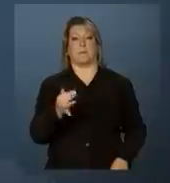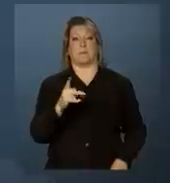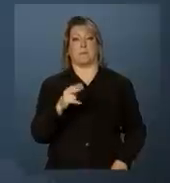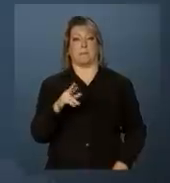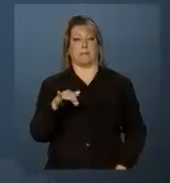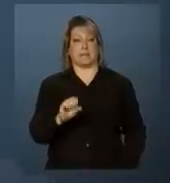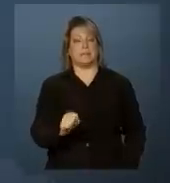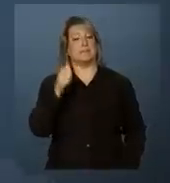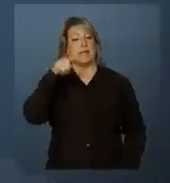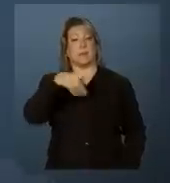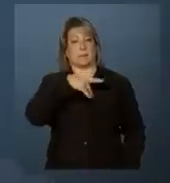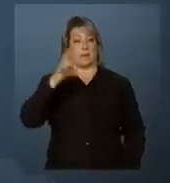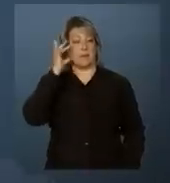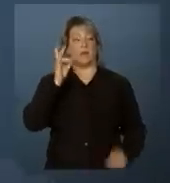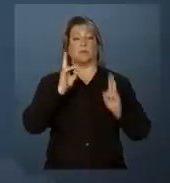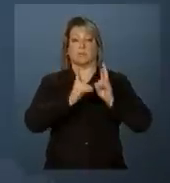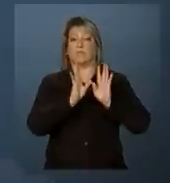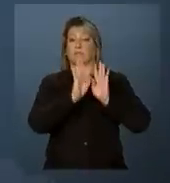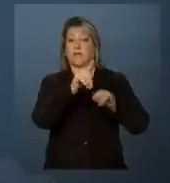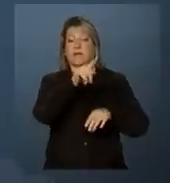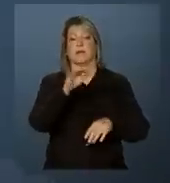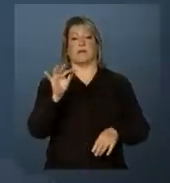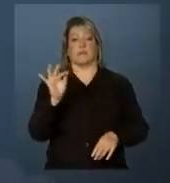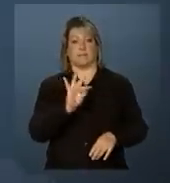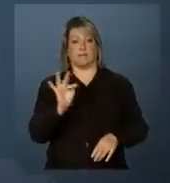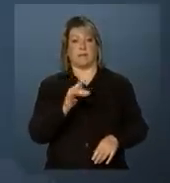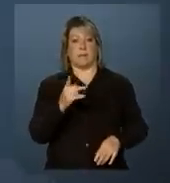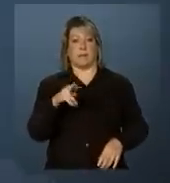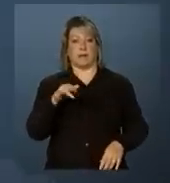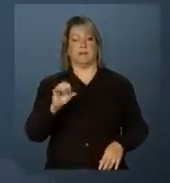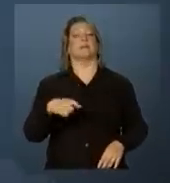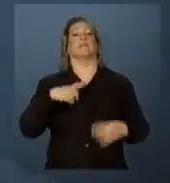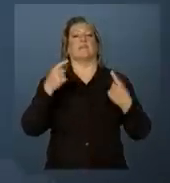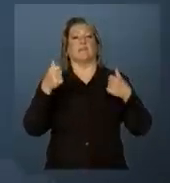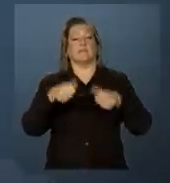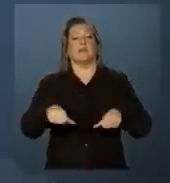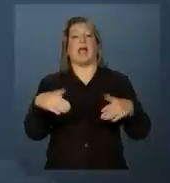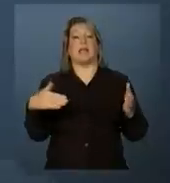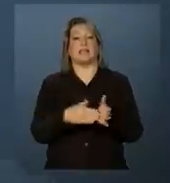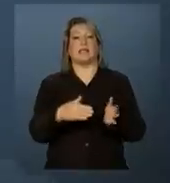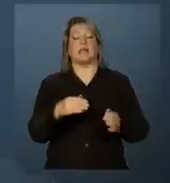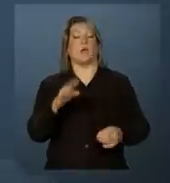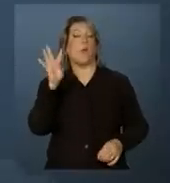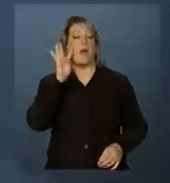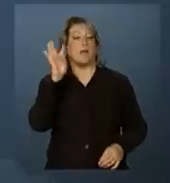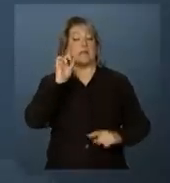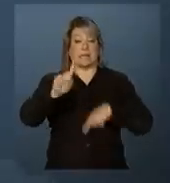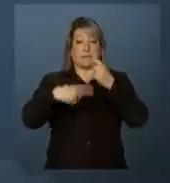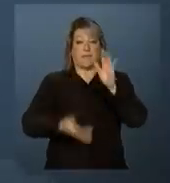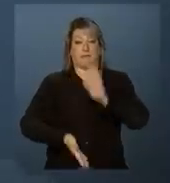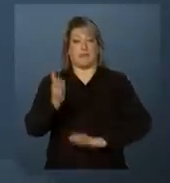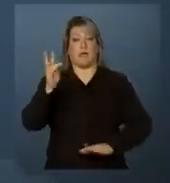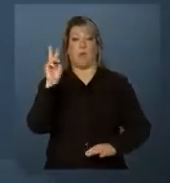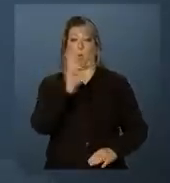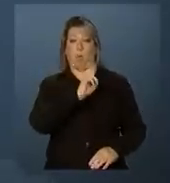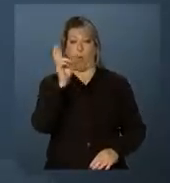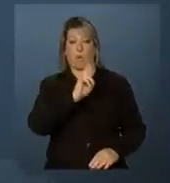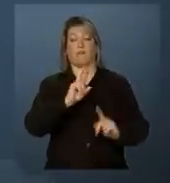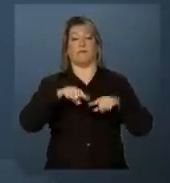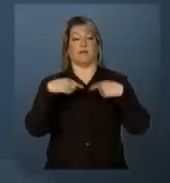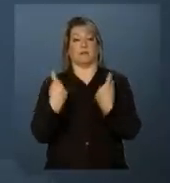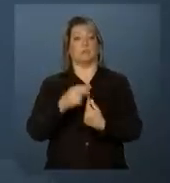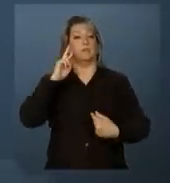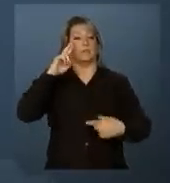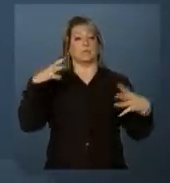A presidenta permanece na França até quarta-feira e depois segue para a Rússia, onde também deve se reunir com